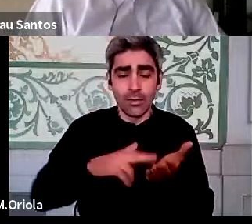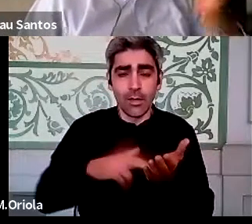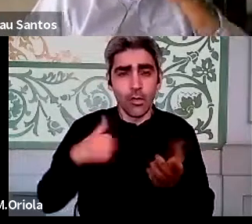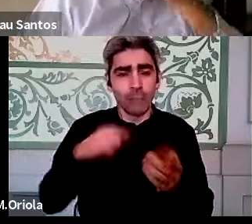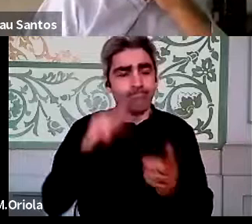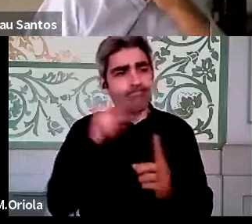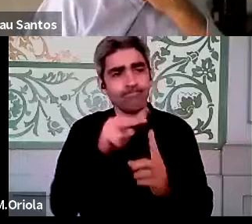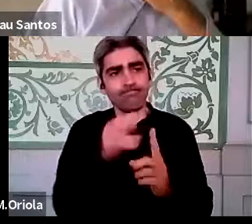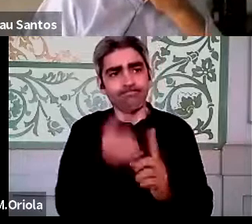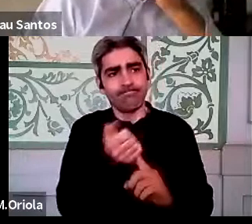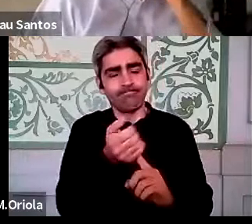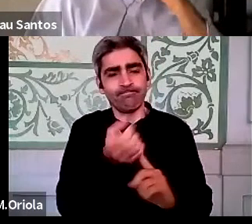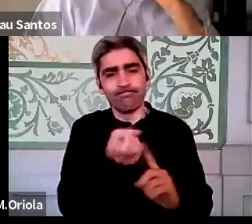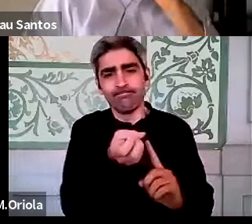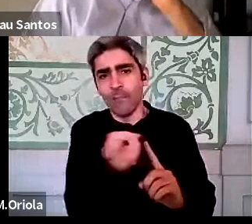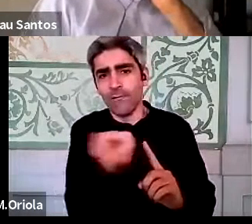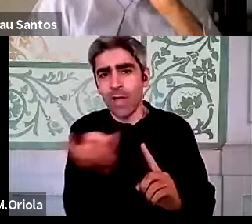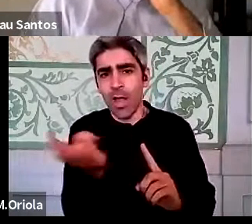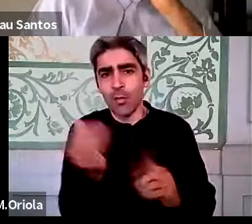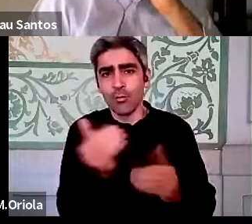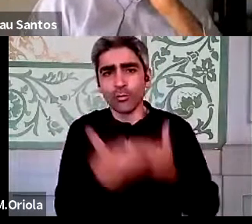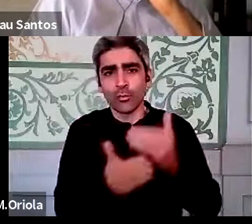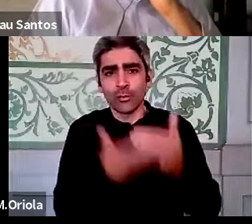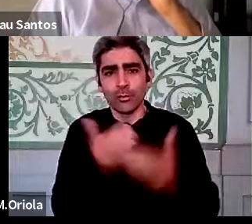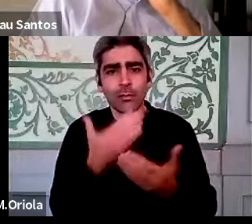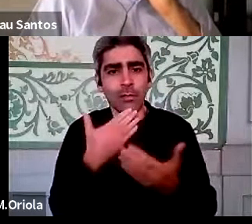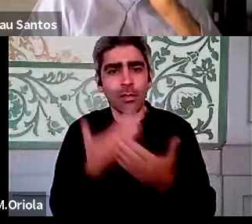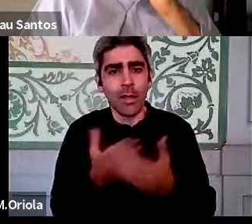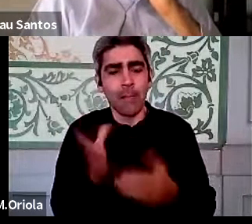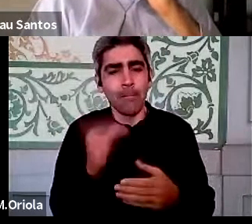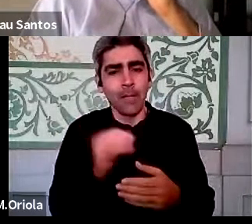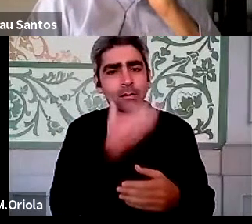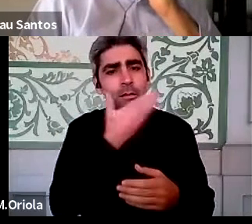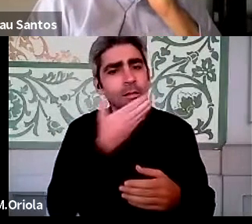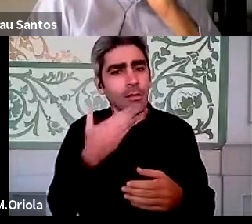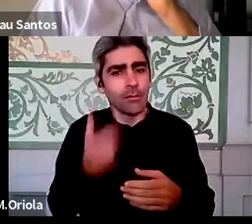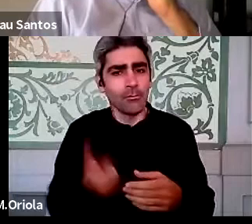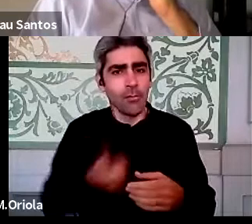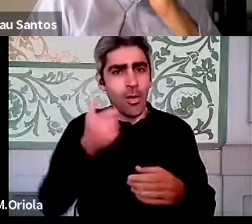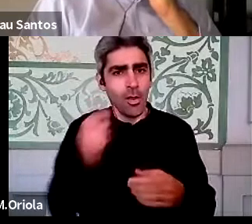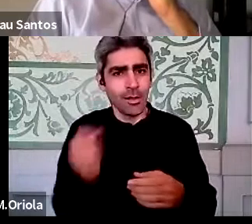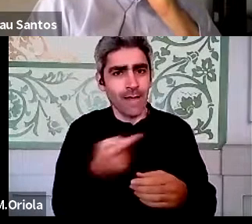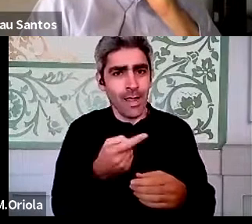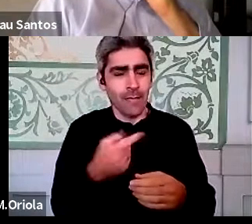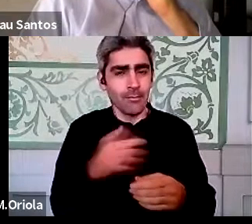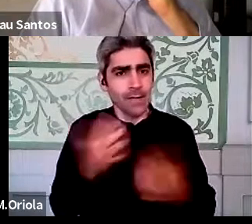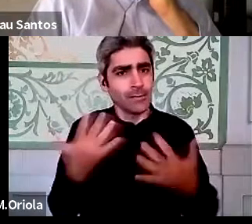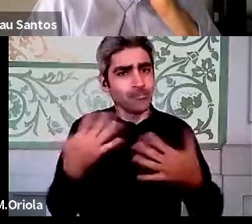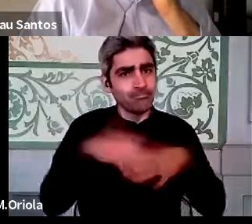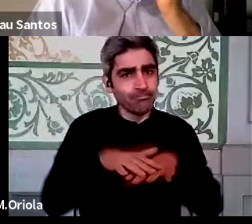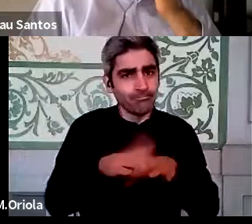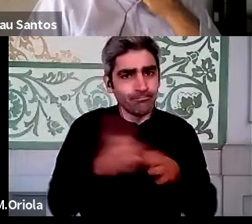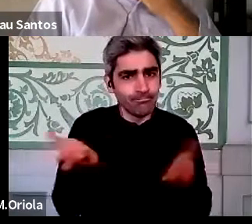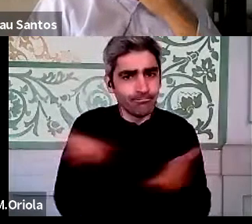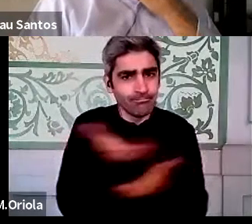um conjunto de processos que se tornaram mais eficientes, ou seja, fazemos isso de uma forma mais integrada com